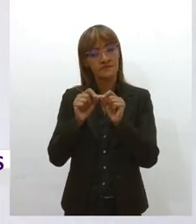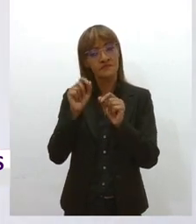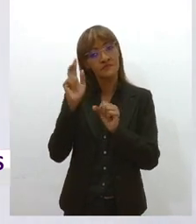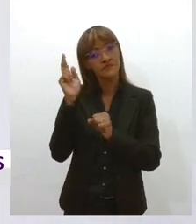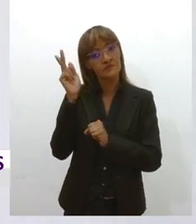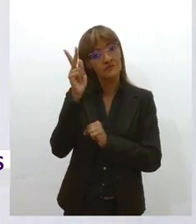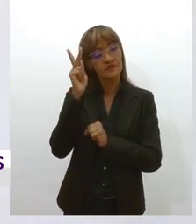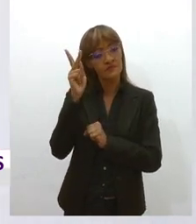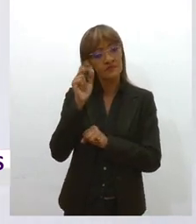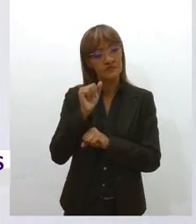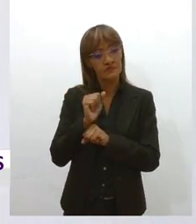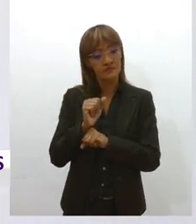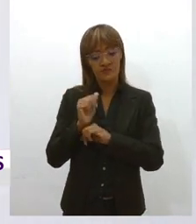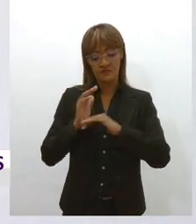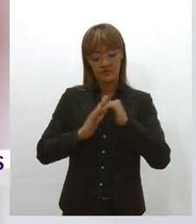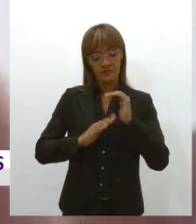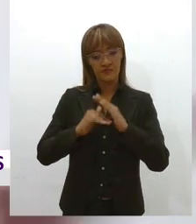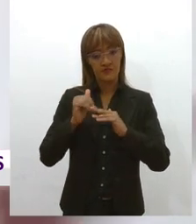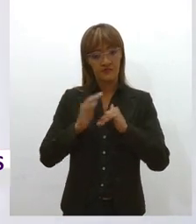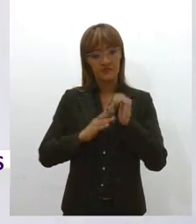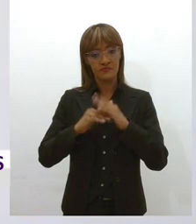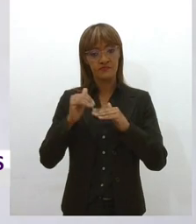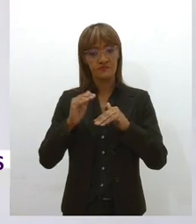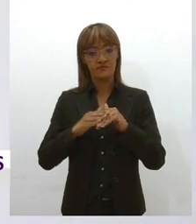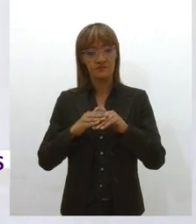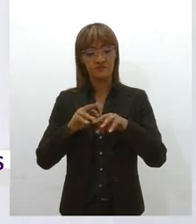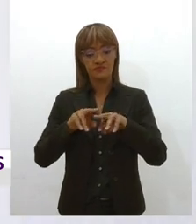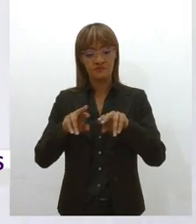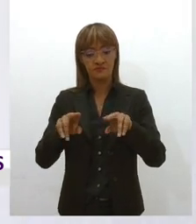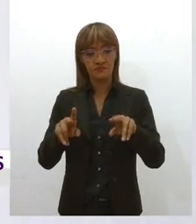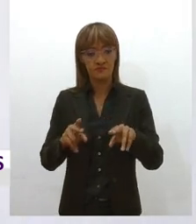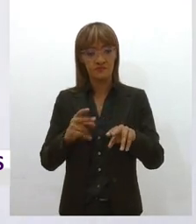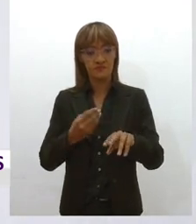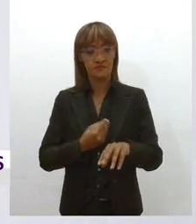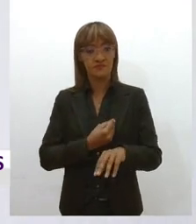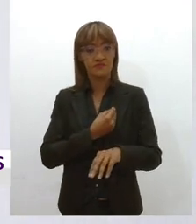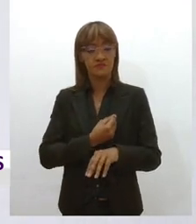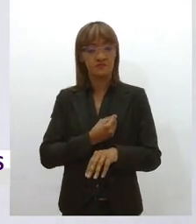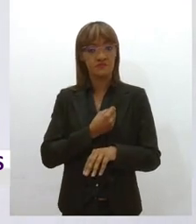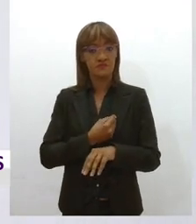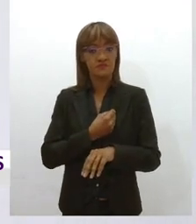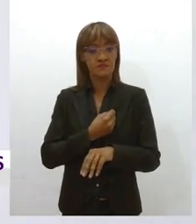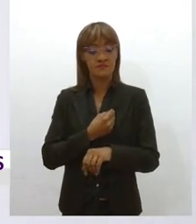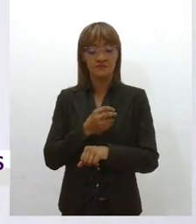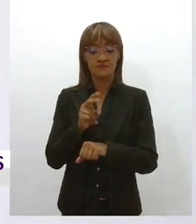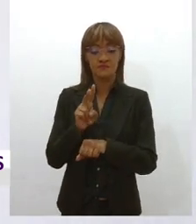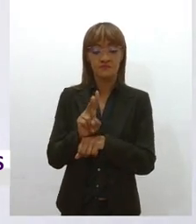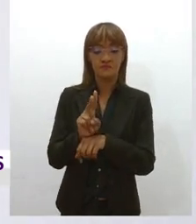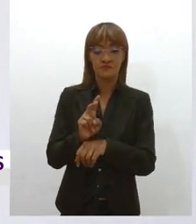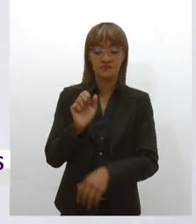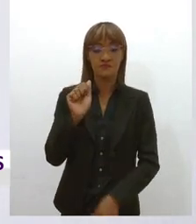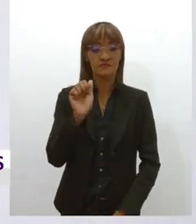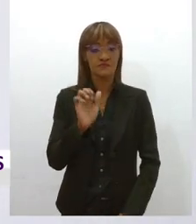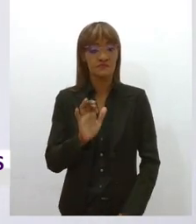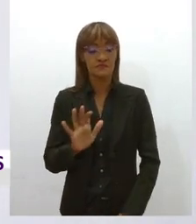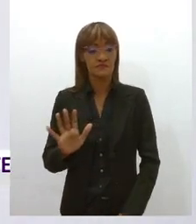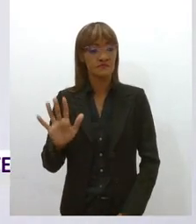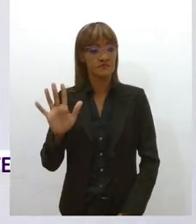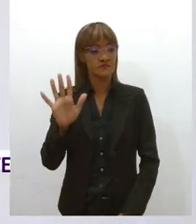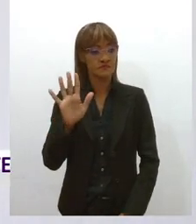profissões relacionadas à gestão da vida e do cuidado, em geral, elas têm essa